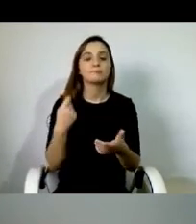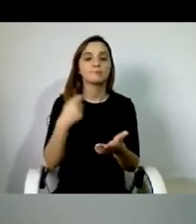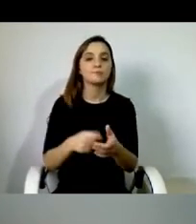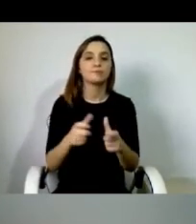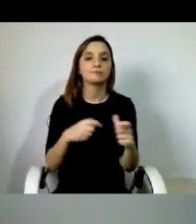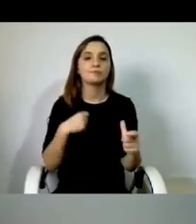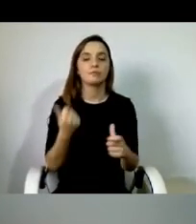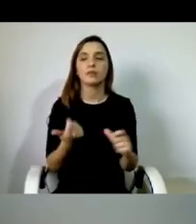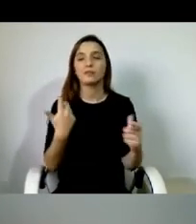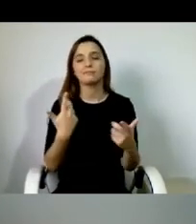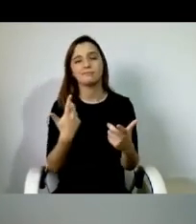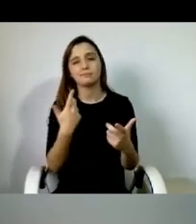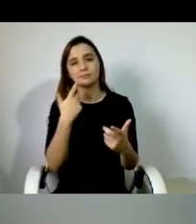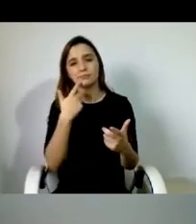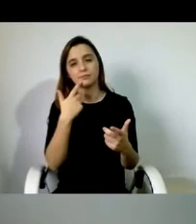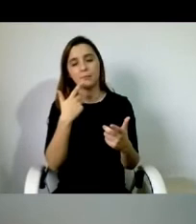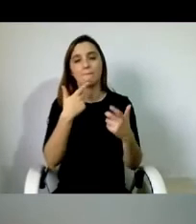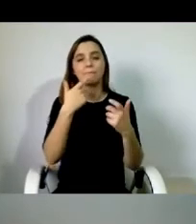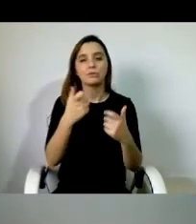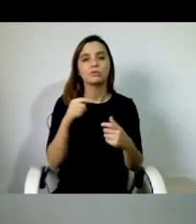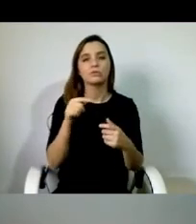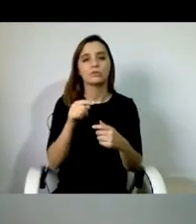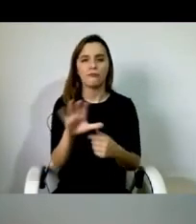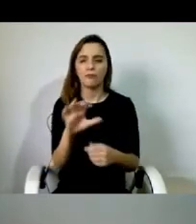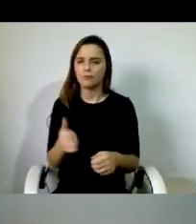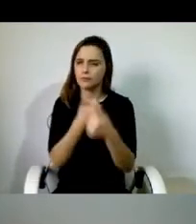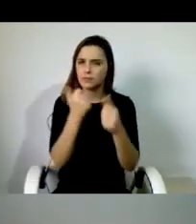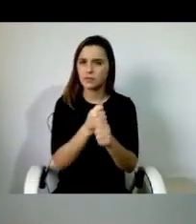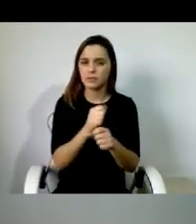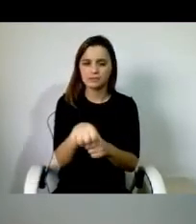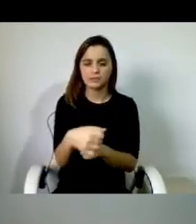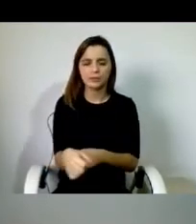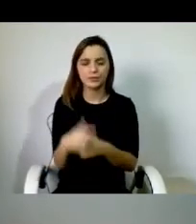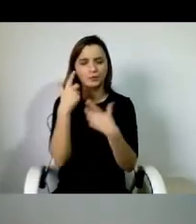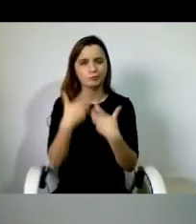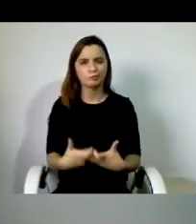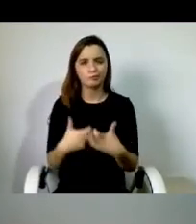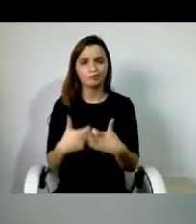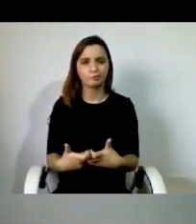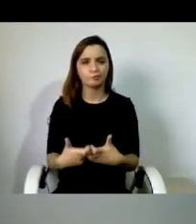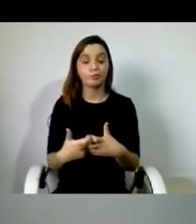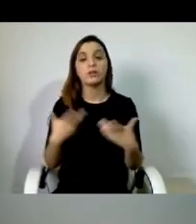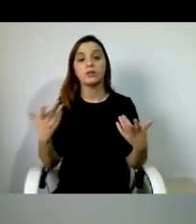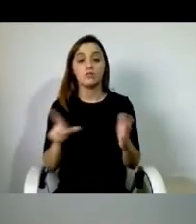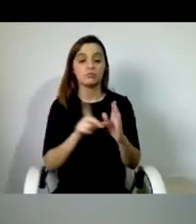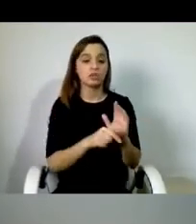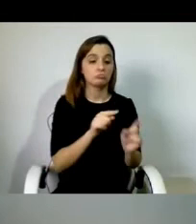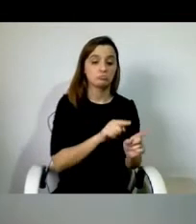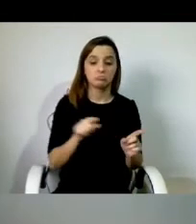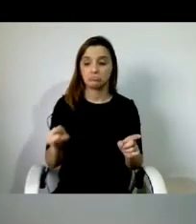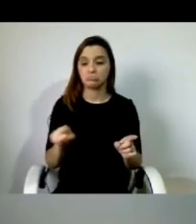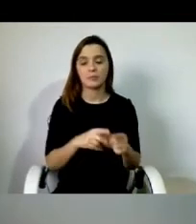de trabalho ou não. quer num projeto, quer no outro. A APN realizou sempre com o beneficiário